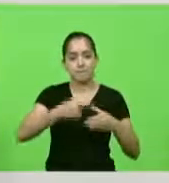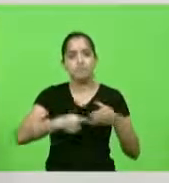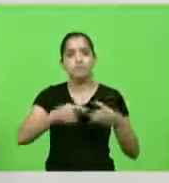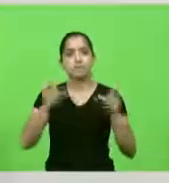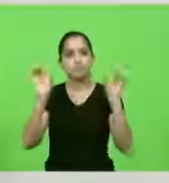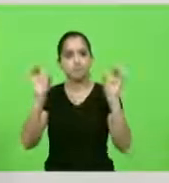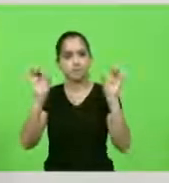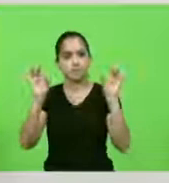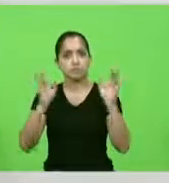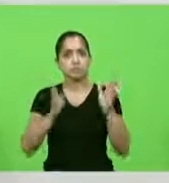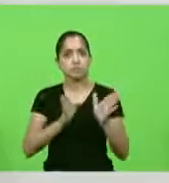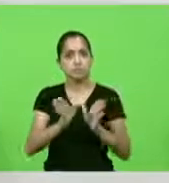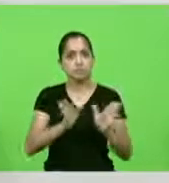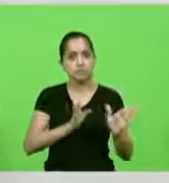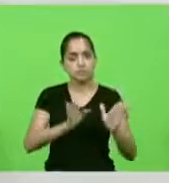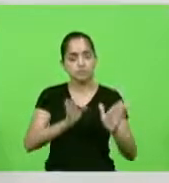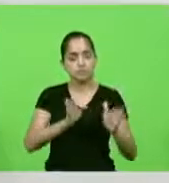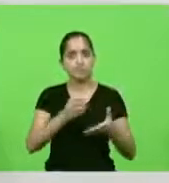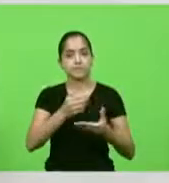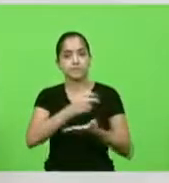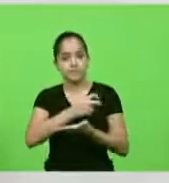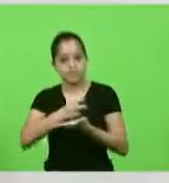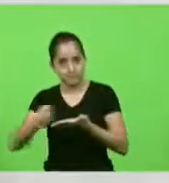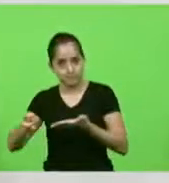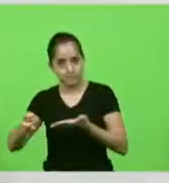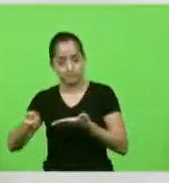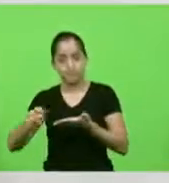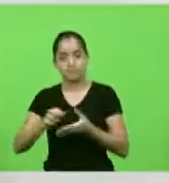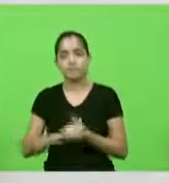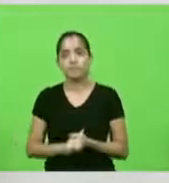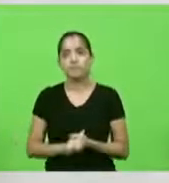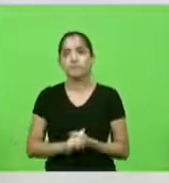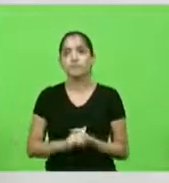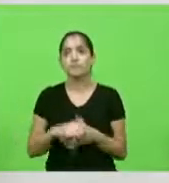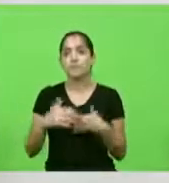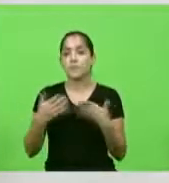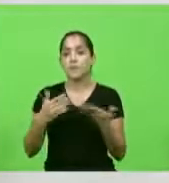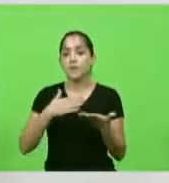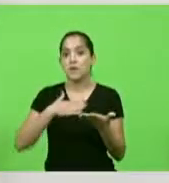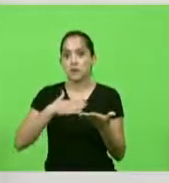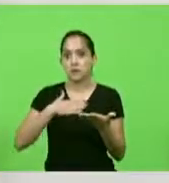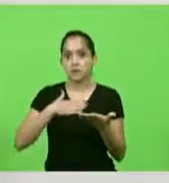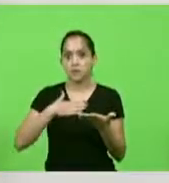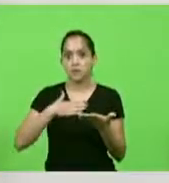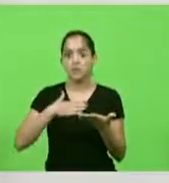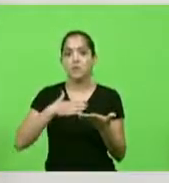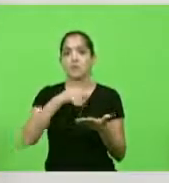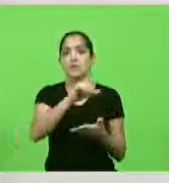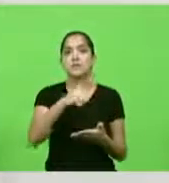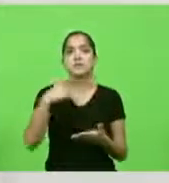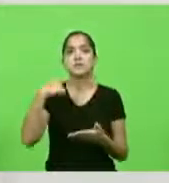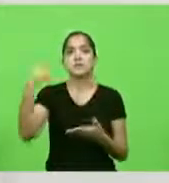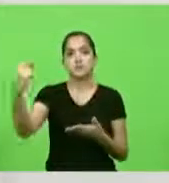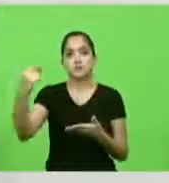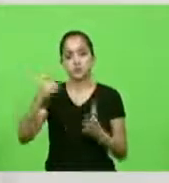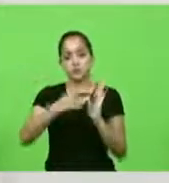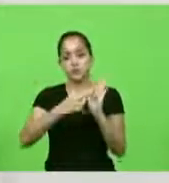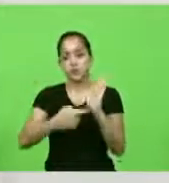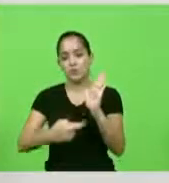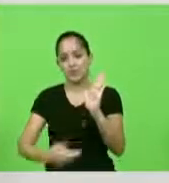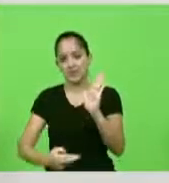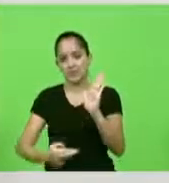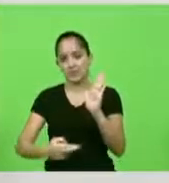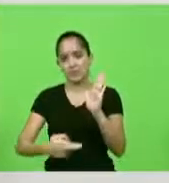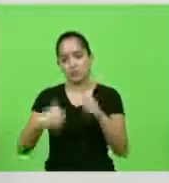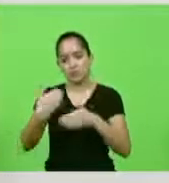admissibilidade do impeachment nesta casa acabei escolhido como relator do processo